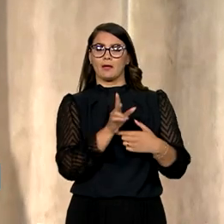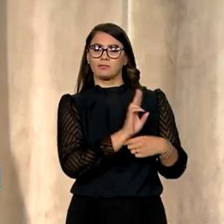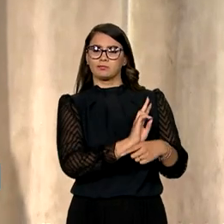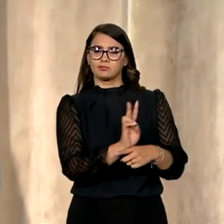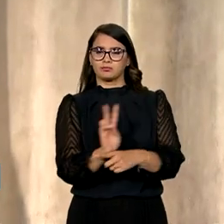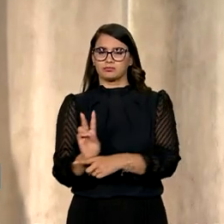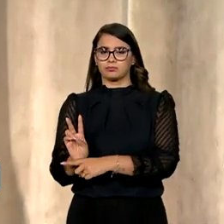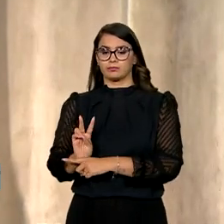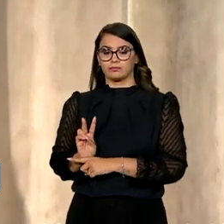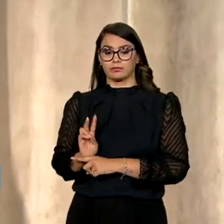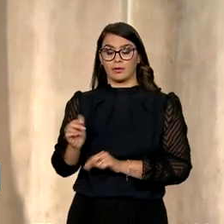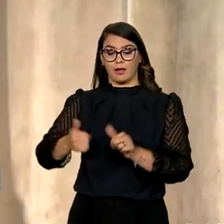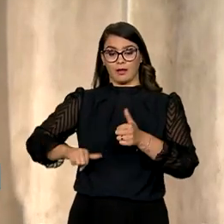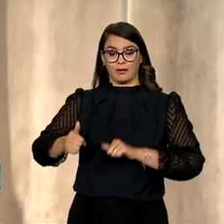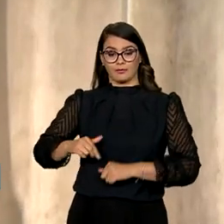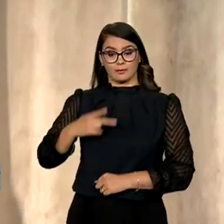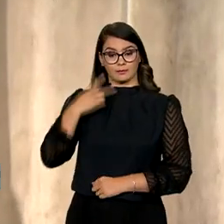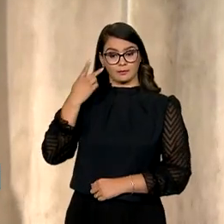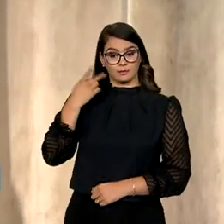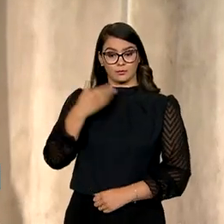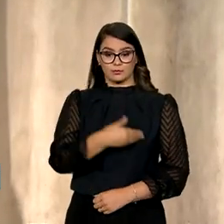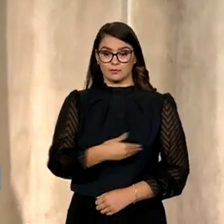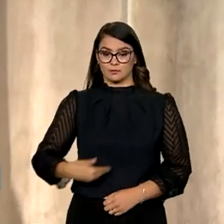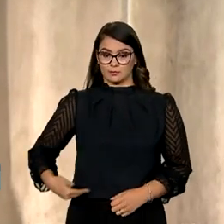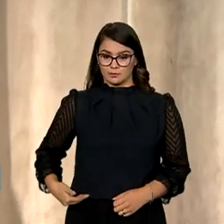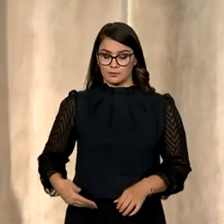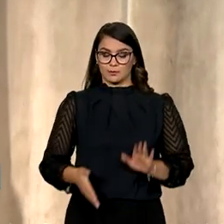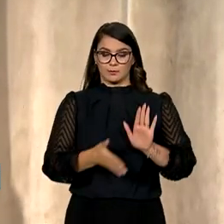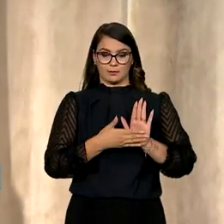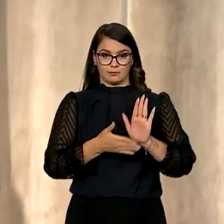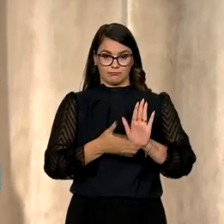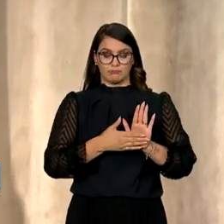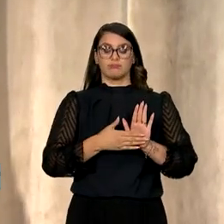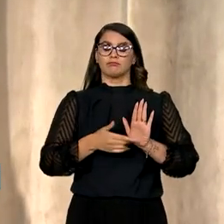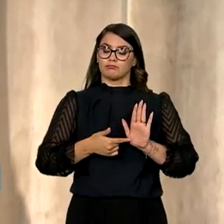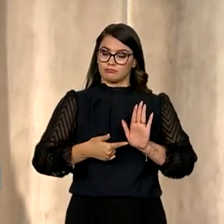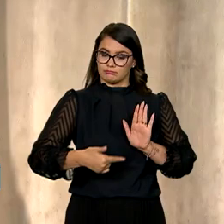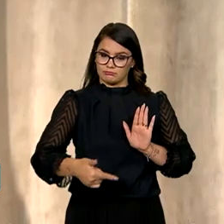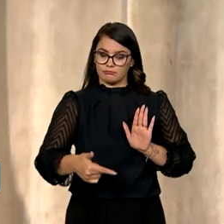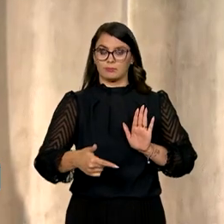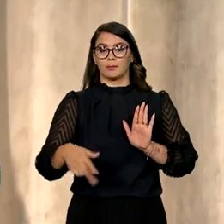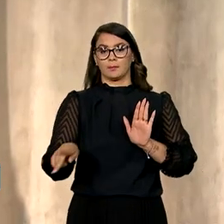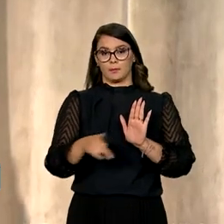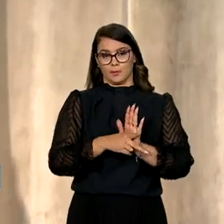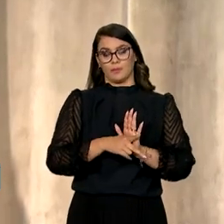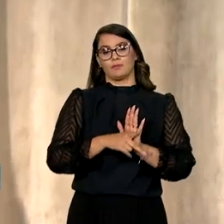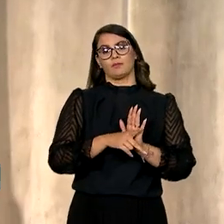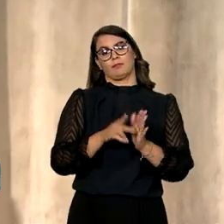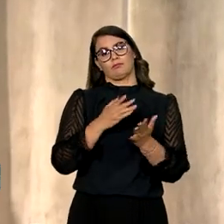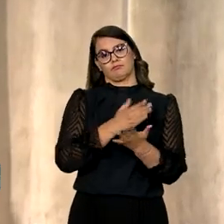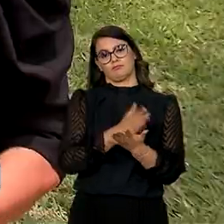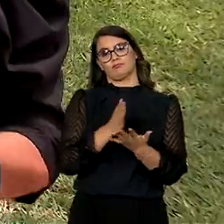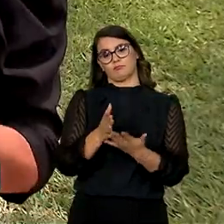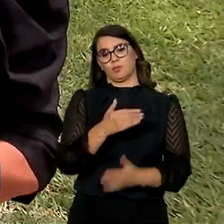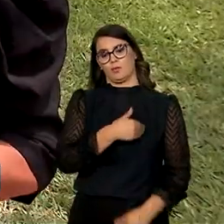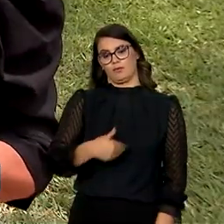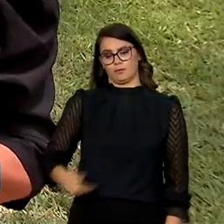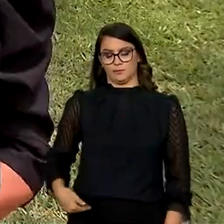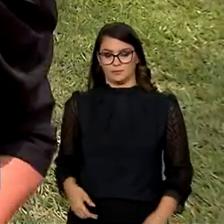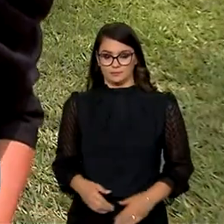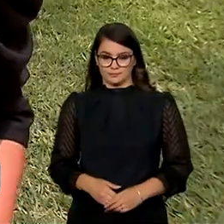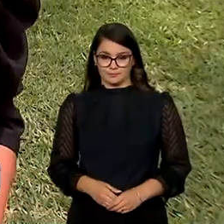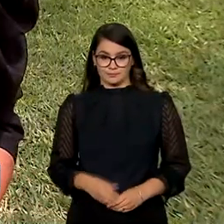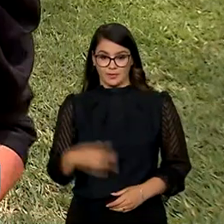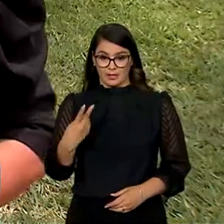e avaliar as políticas públicas propostas e executadas pelos respectivos governos. Este